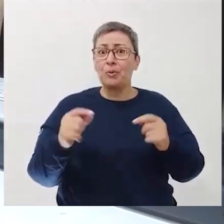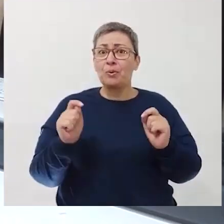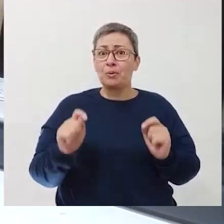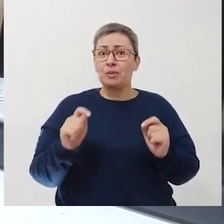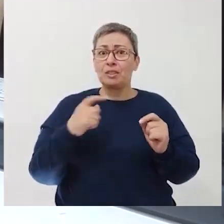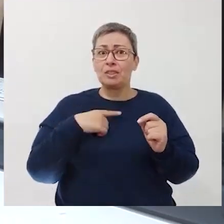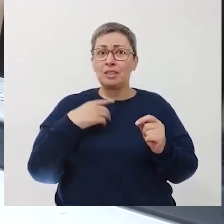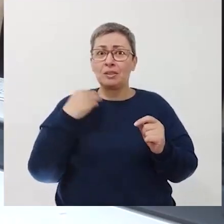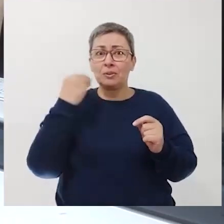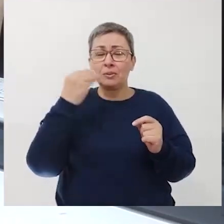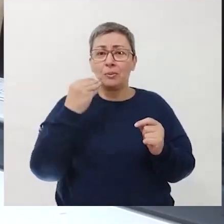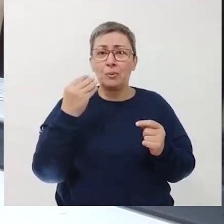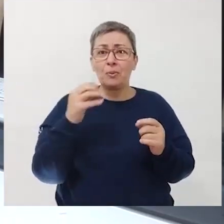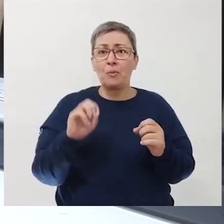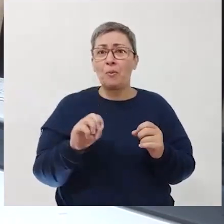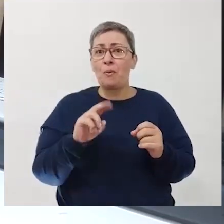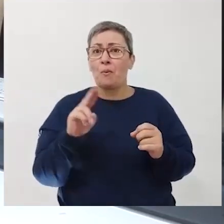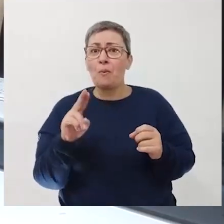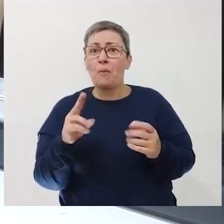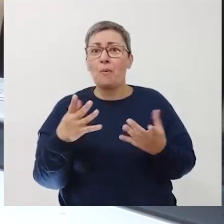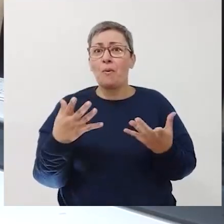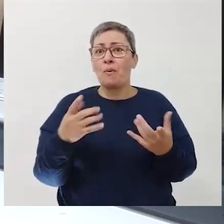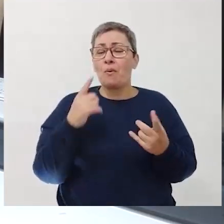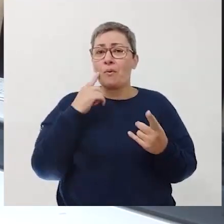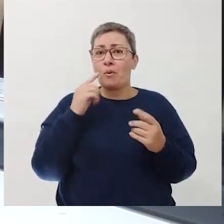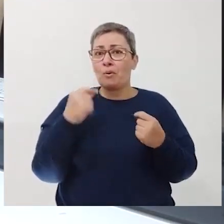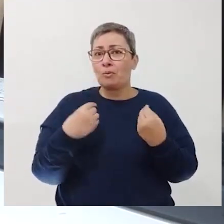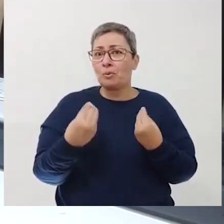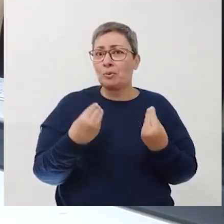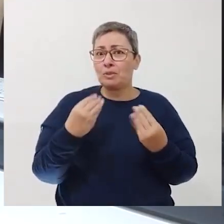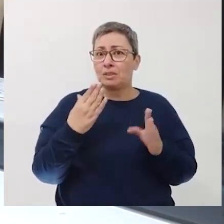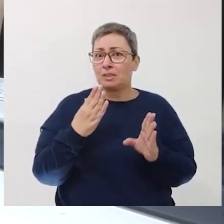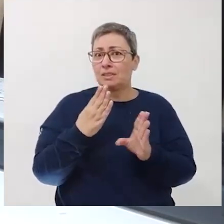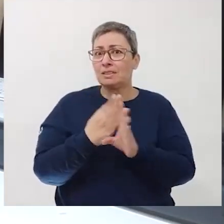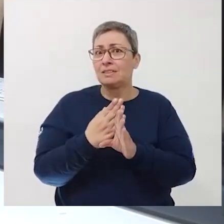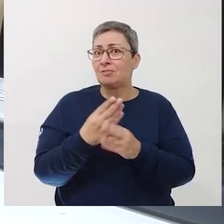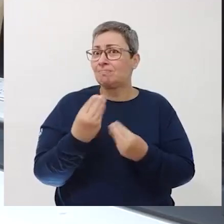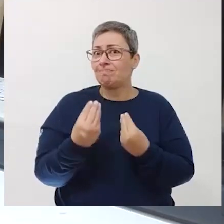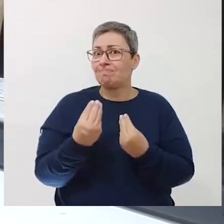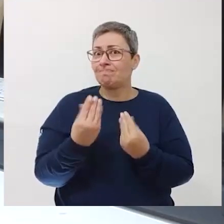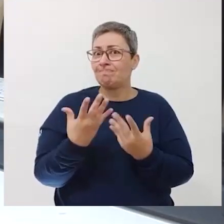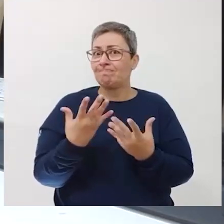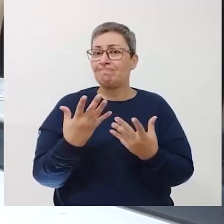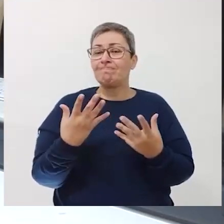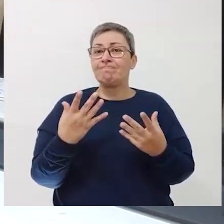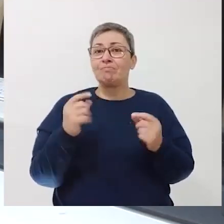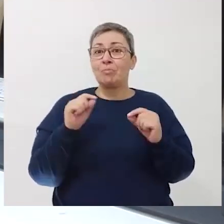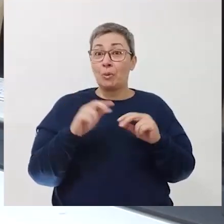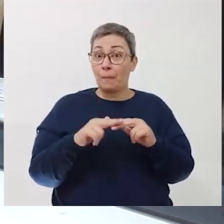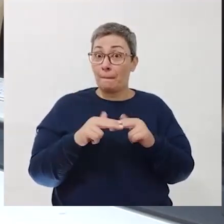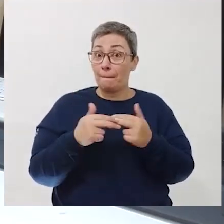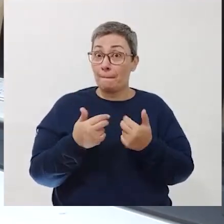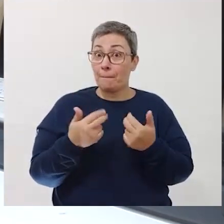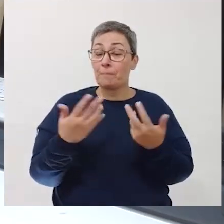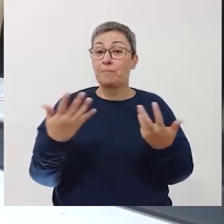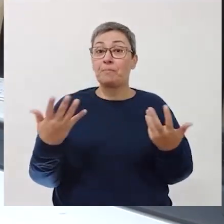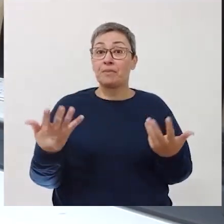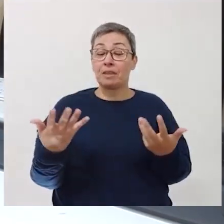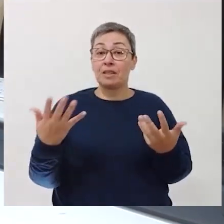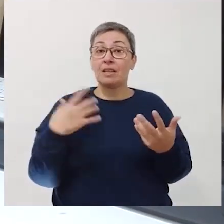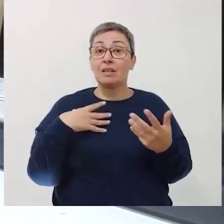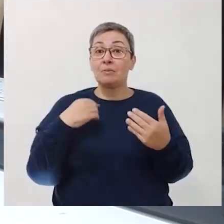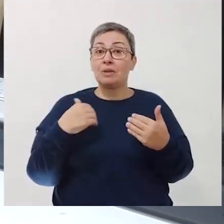determinado experimento ou uma determinada descoberta. Por isso,